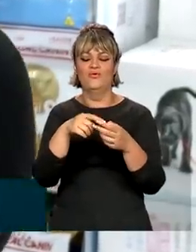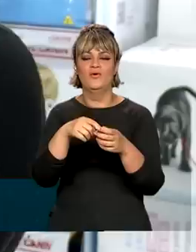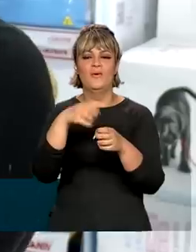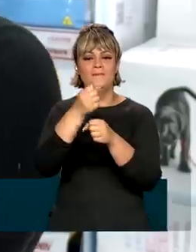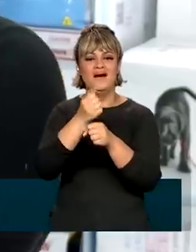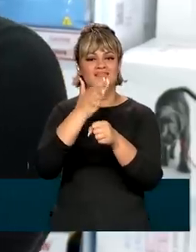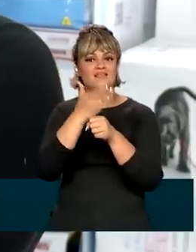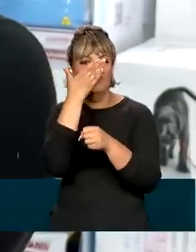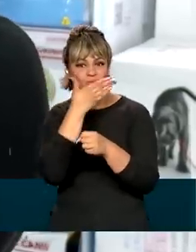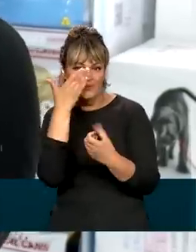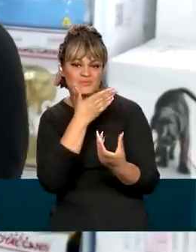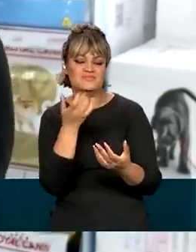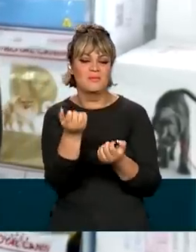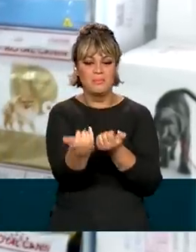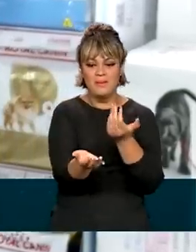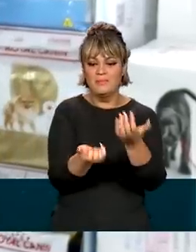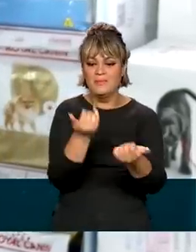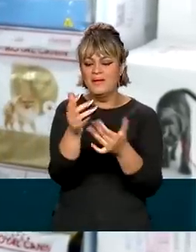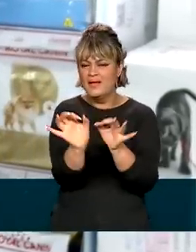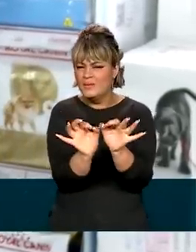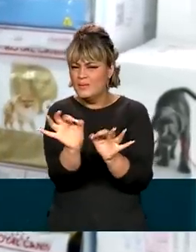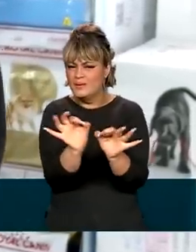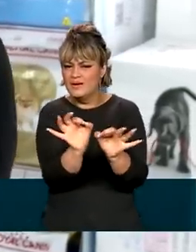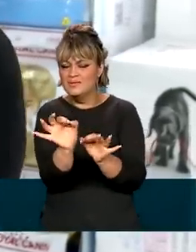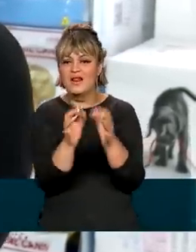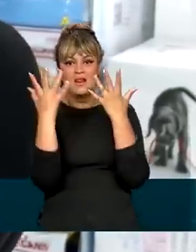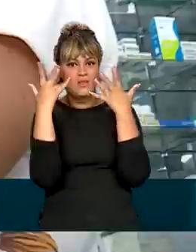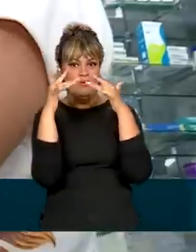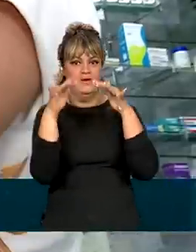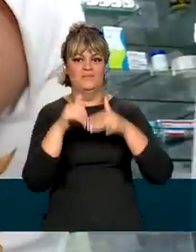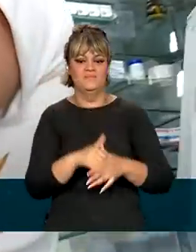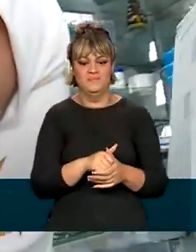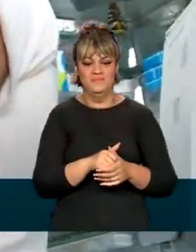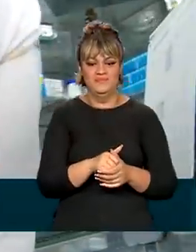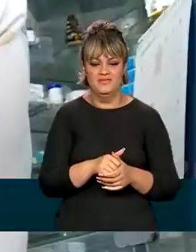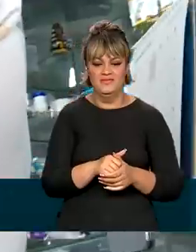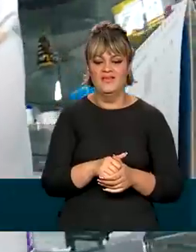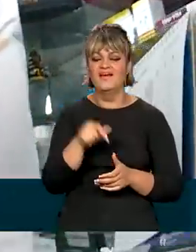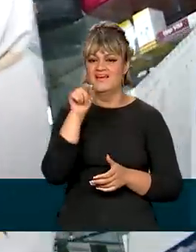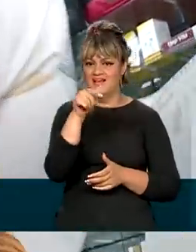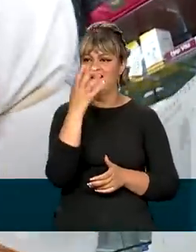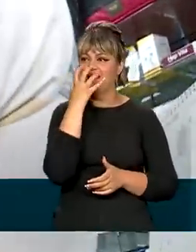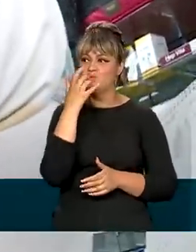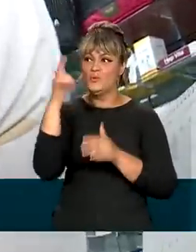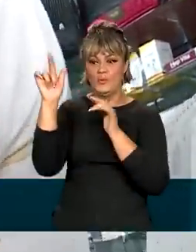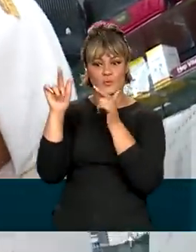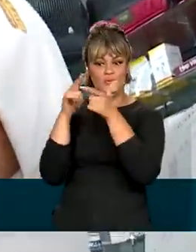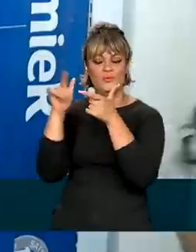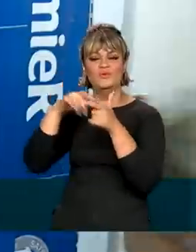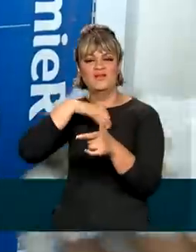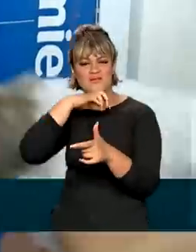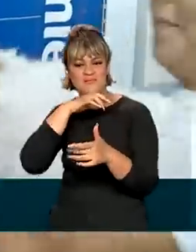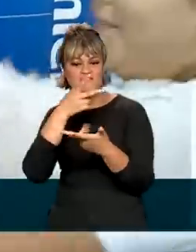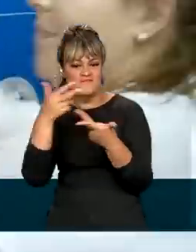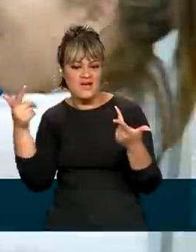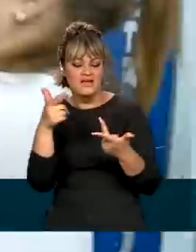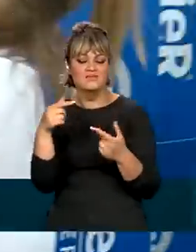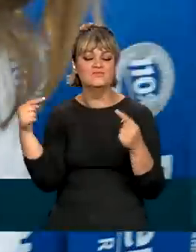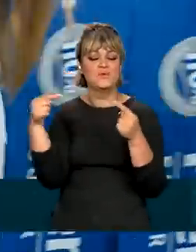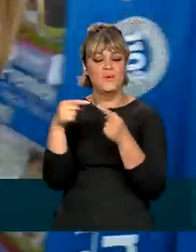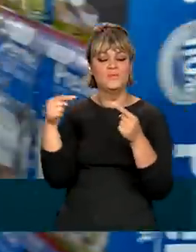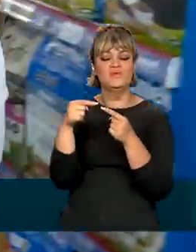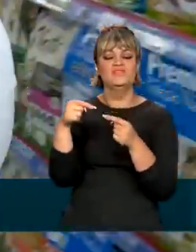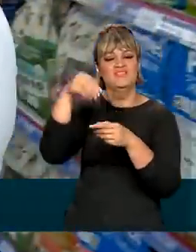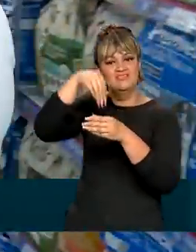doce. Então é mais regulada para o natural mesmo. Assim como a Vivi, muitos animais de estimação fazem parte da